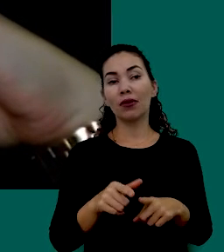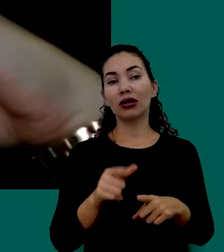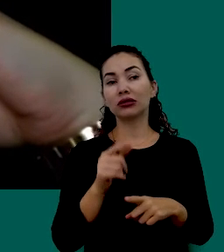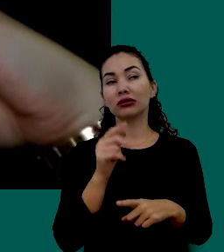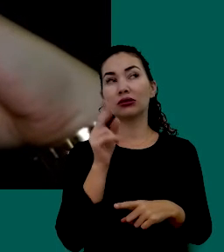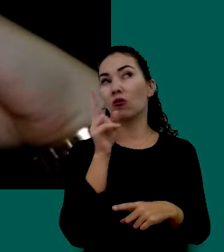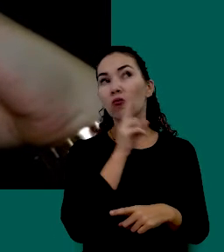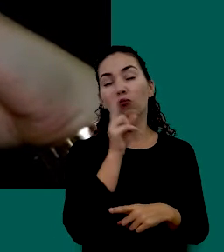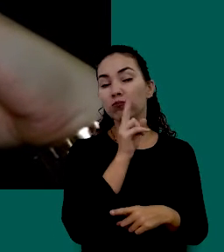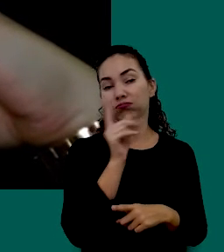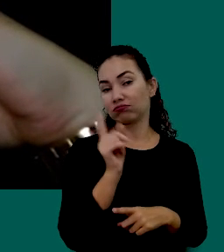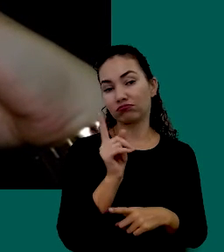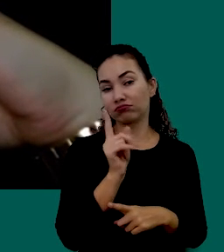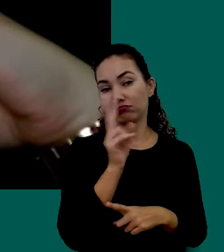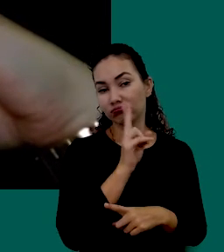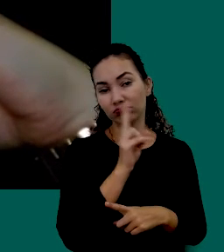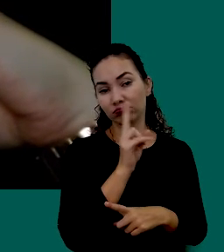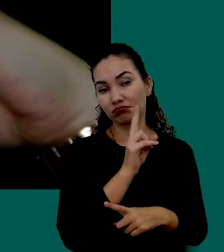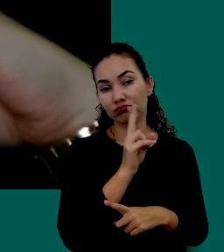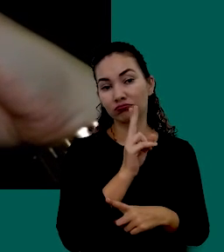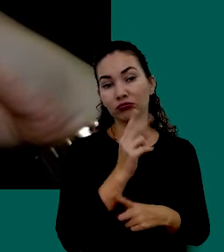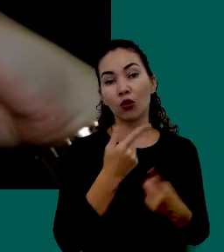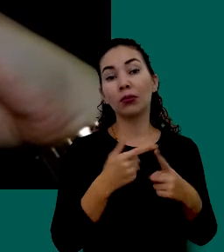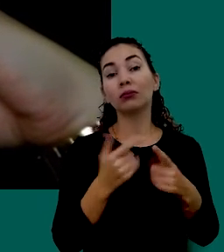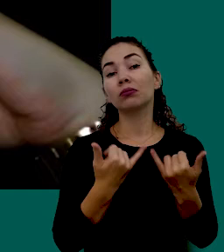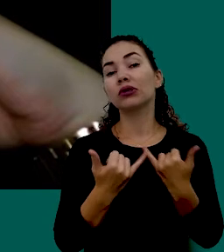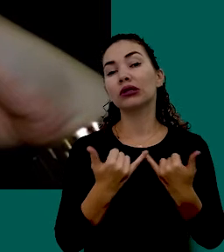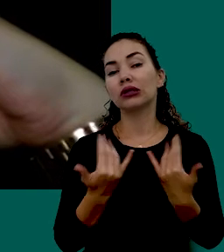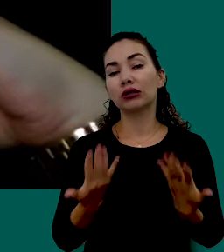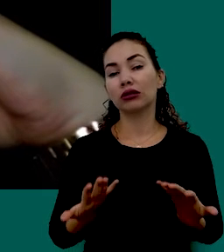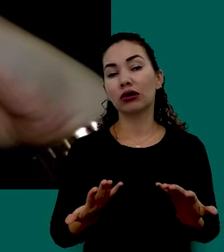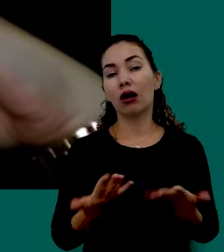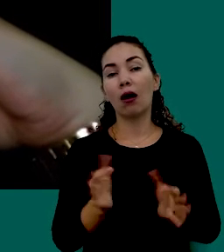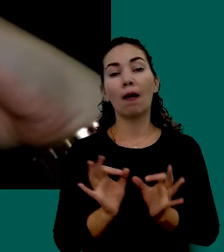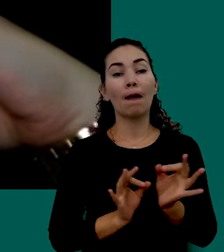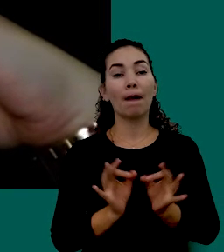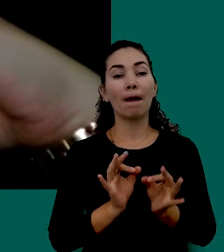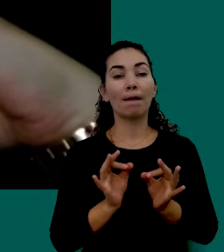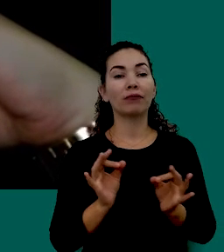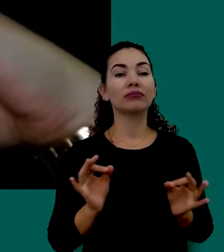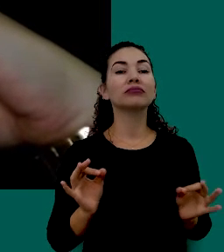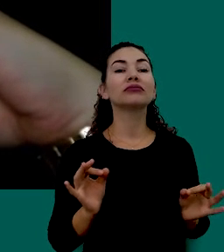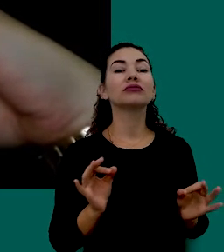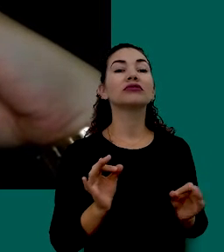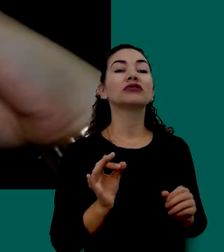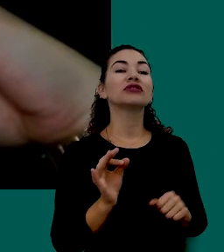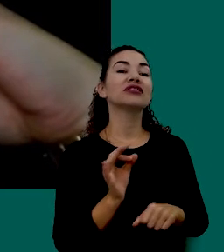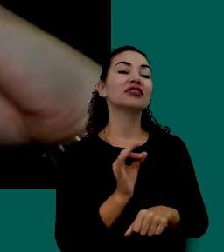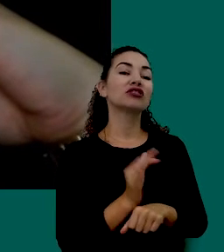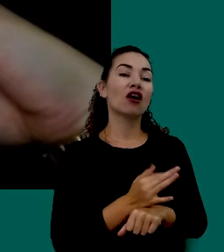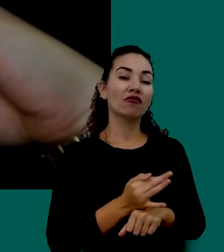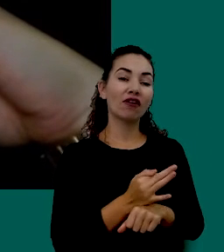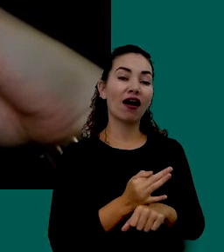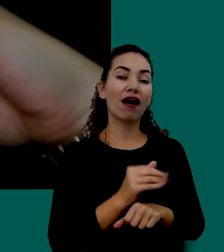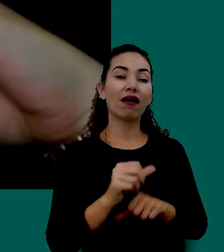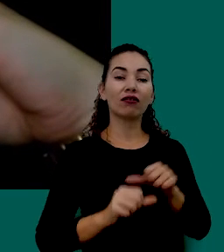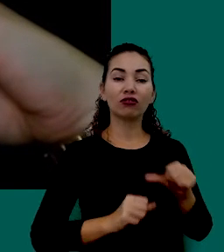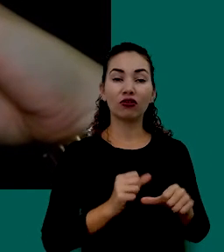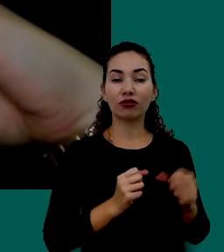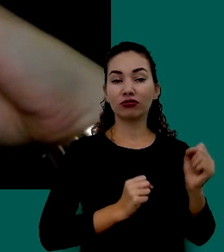Urgentes Como Por Exemplo Planejar Suas Férias Trocar De Carro